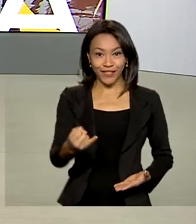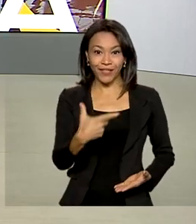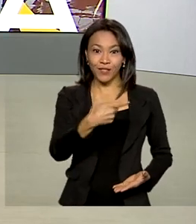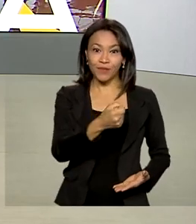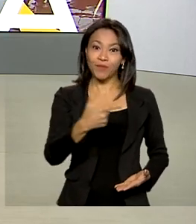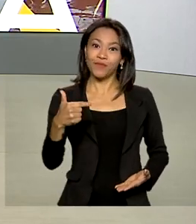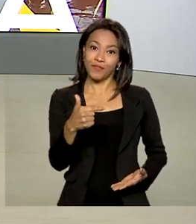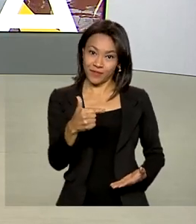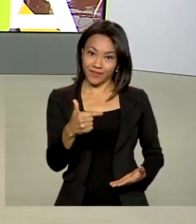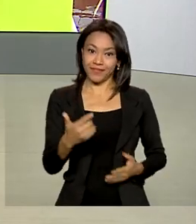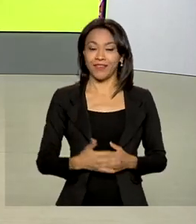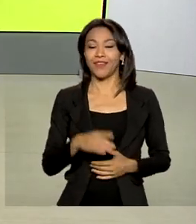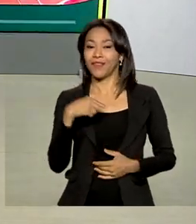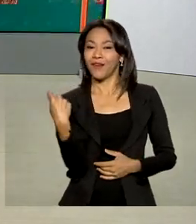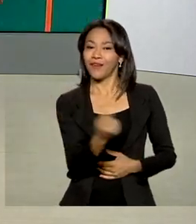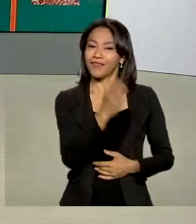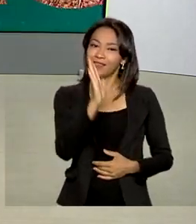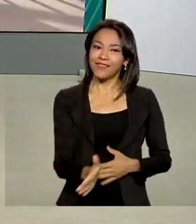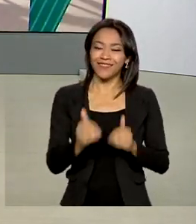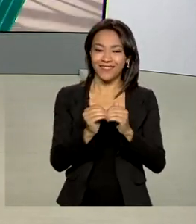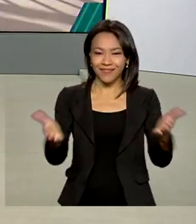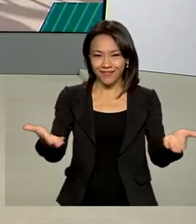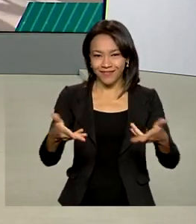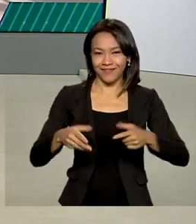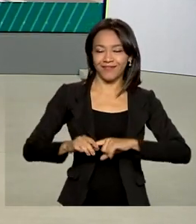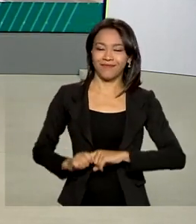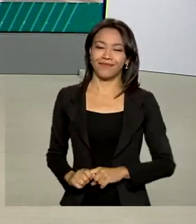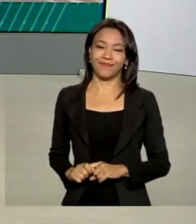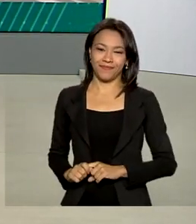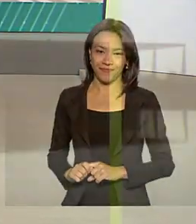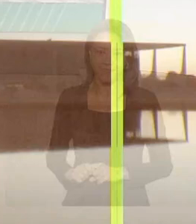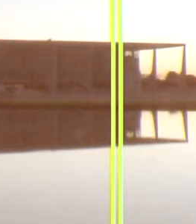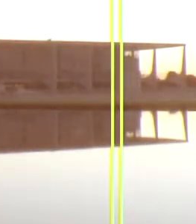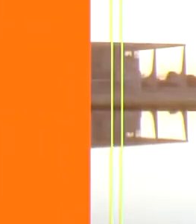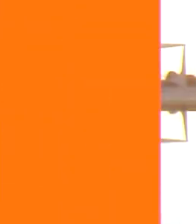2022. O Brasil em Dia está começando.